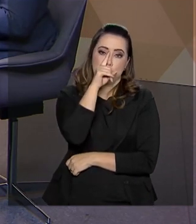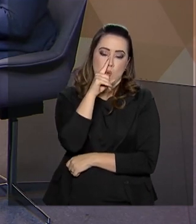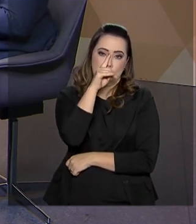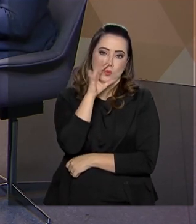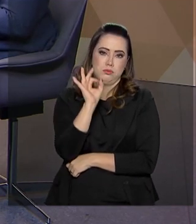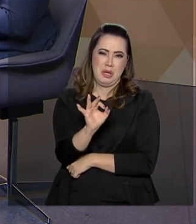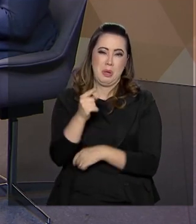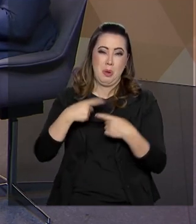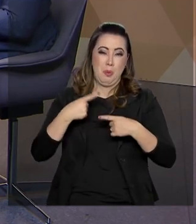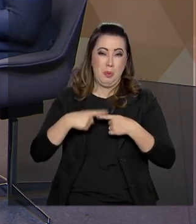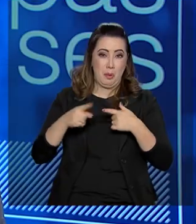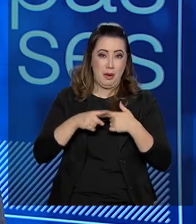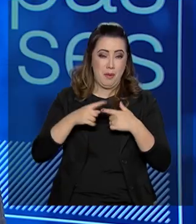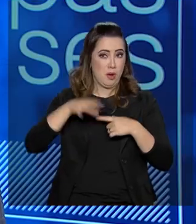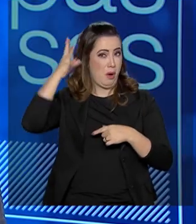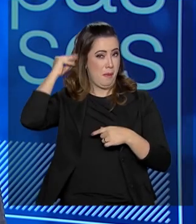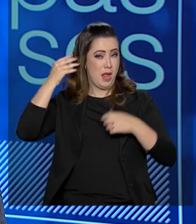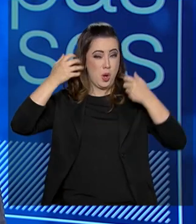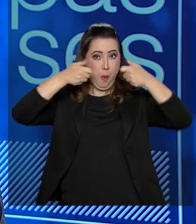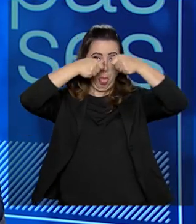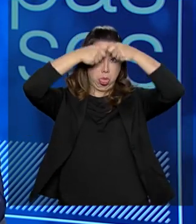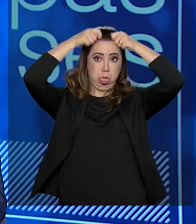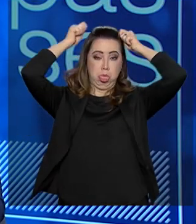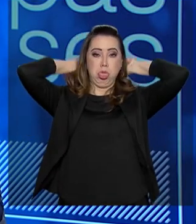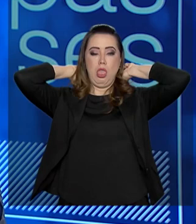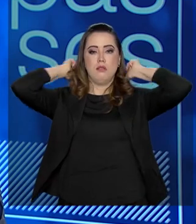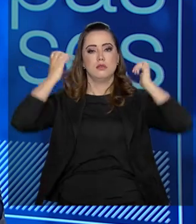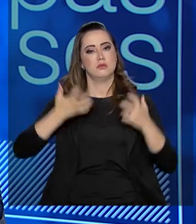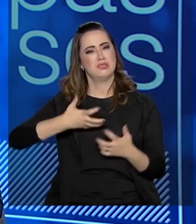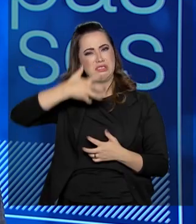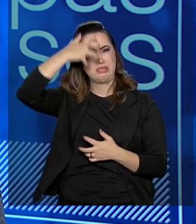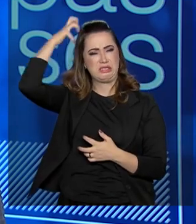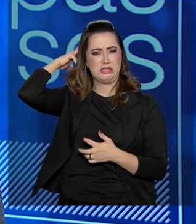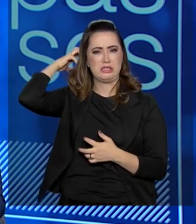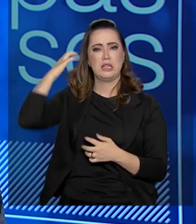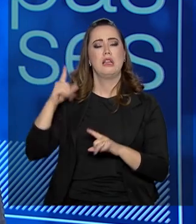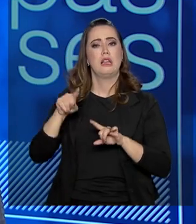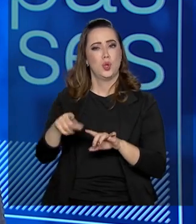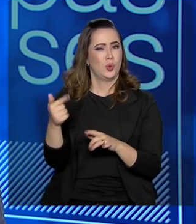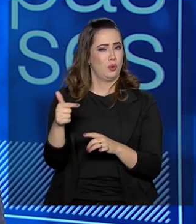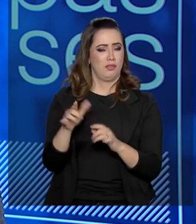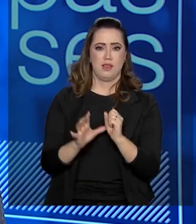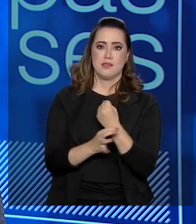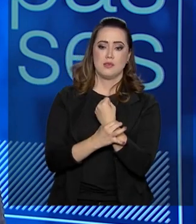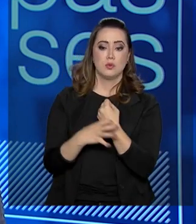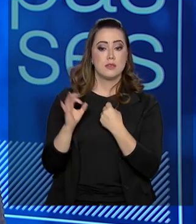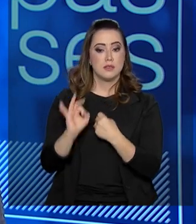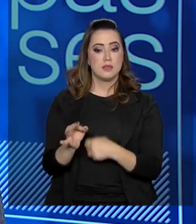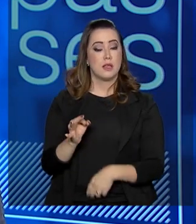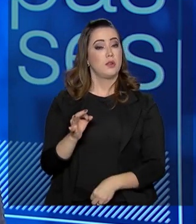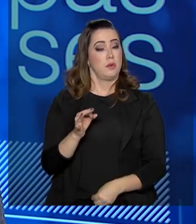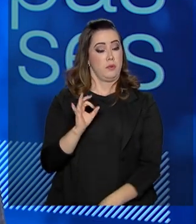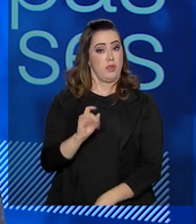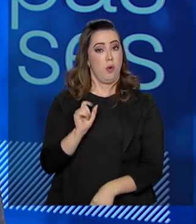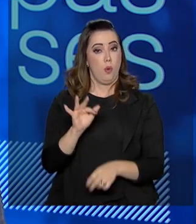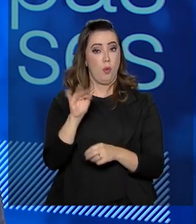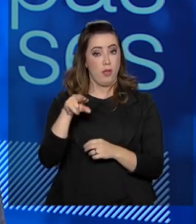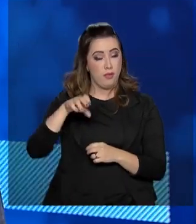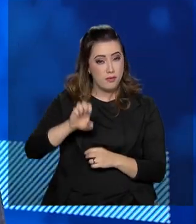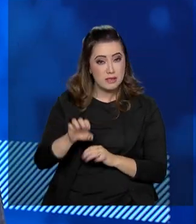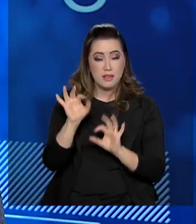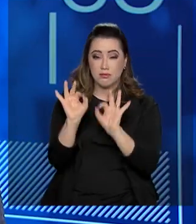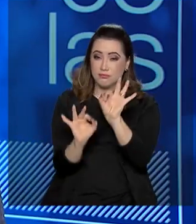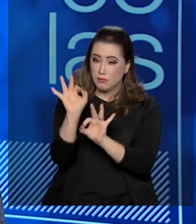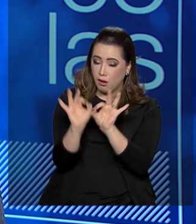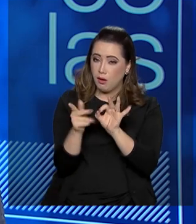escalpe no cabelo das menininhas, quando se distraem no motor, não tem a segurança. O FNDE tem essa estrutura de atendimento, tem